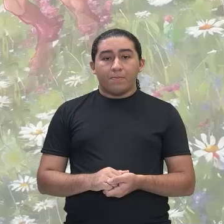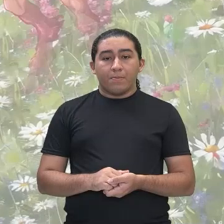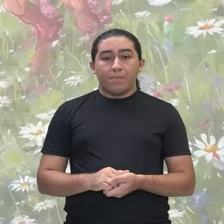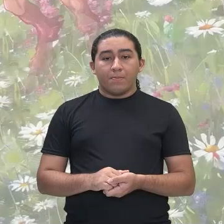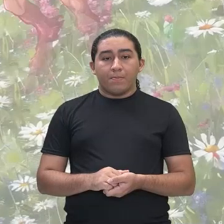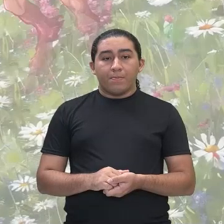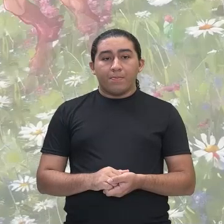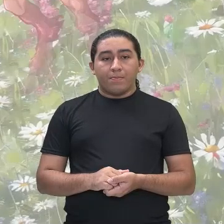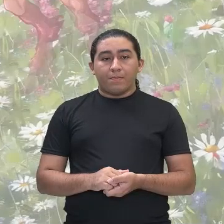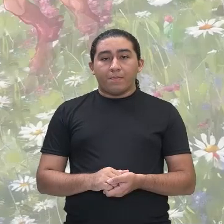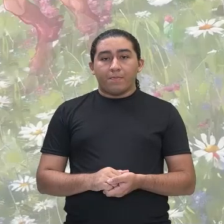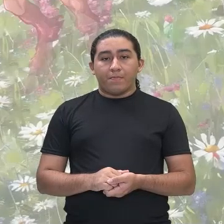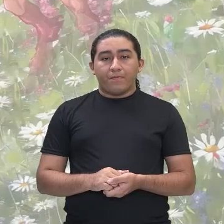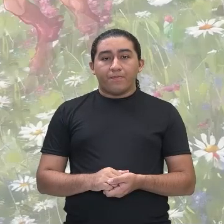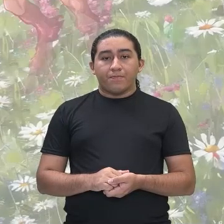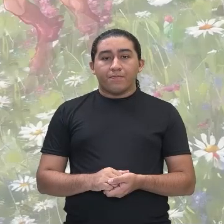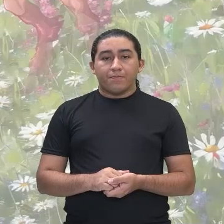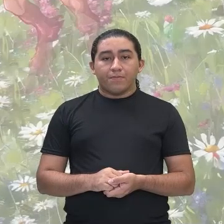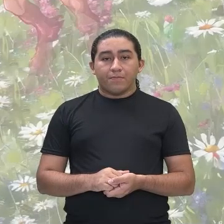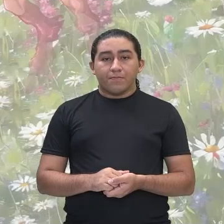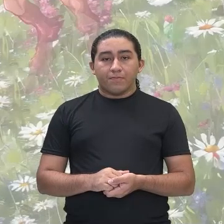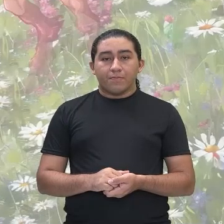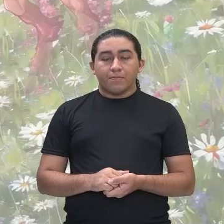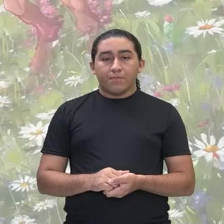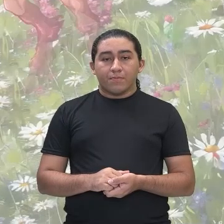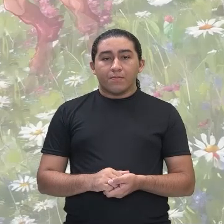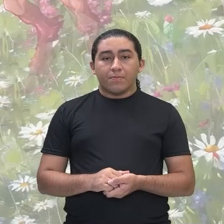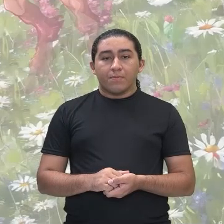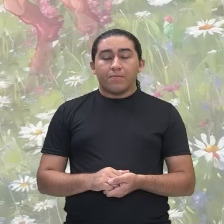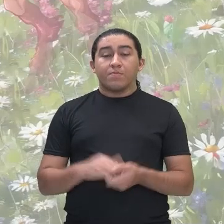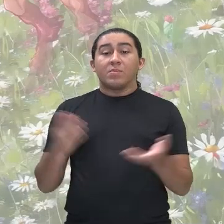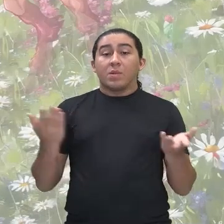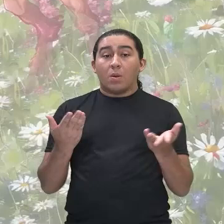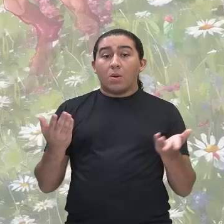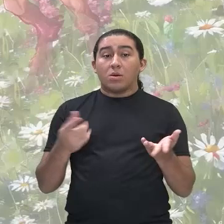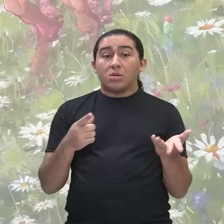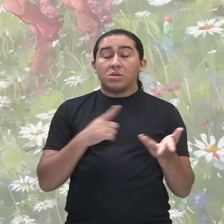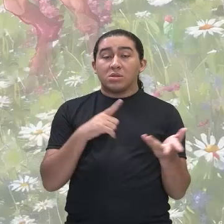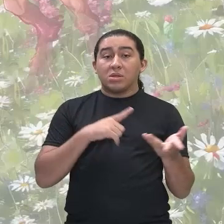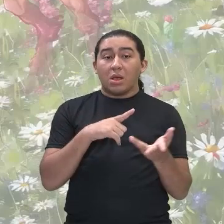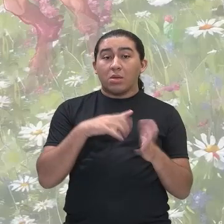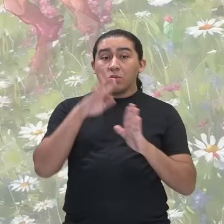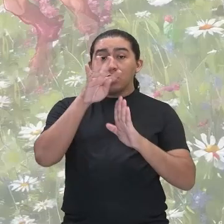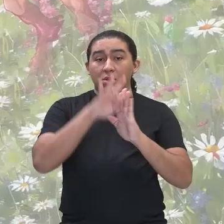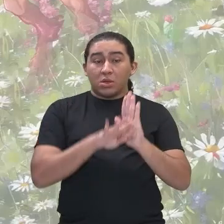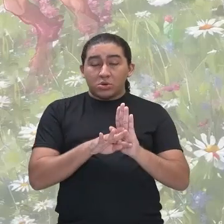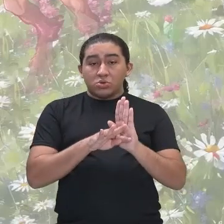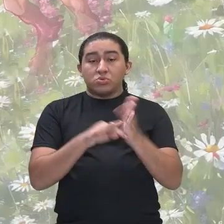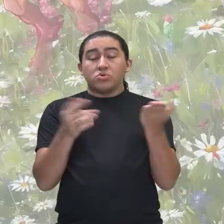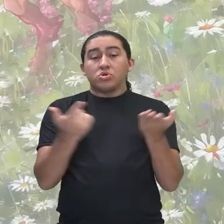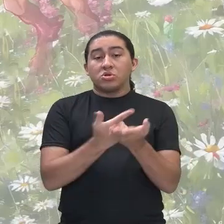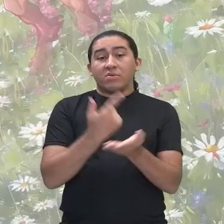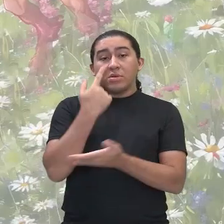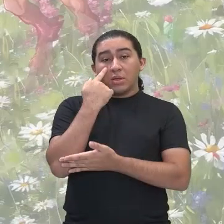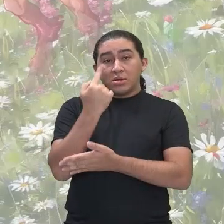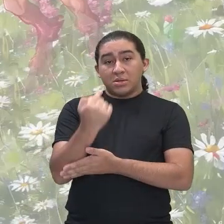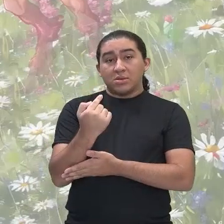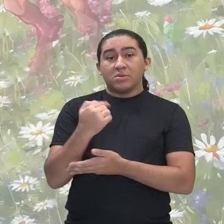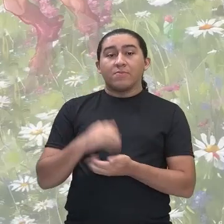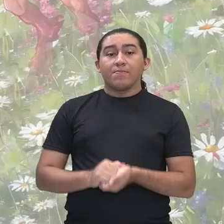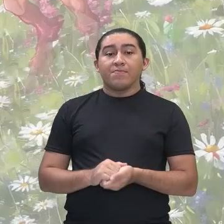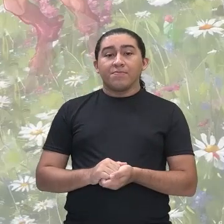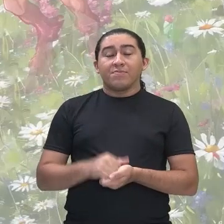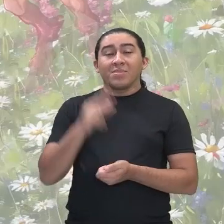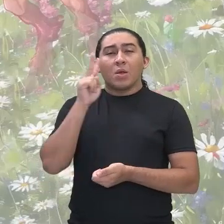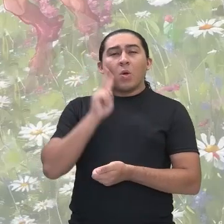Agora temos um trecho de uma obra muito interessante. Olha, Marília,